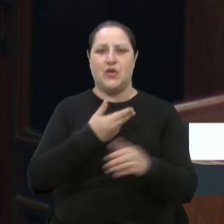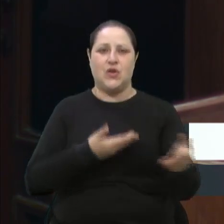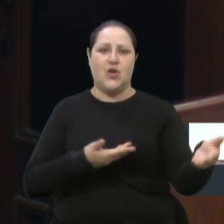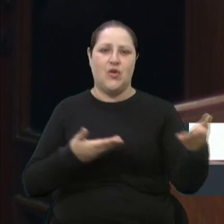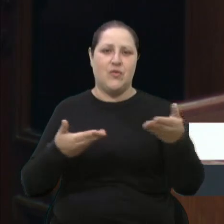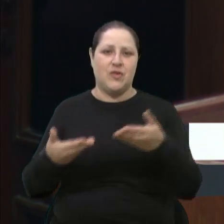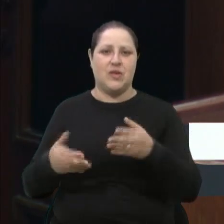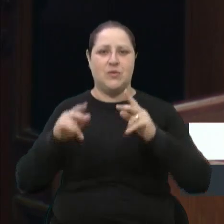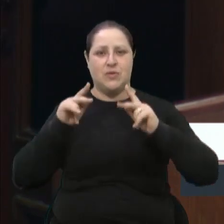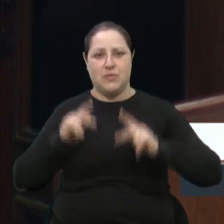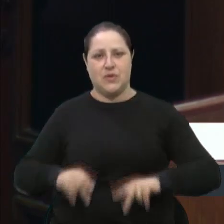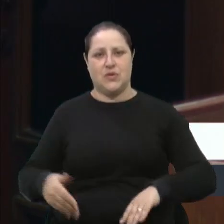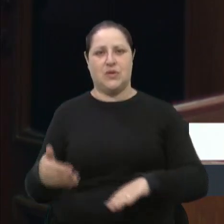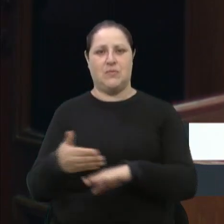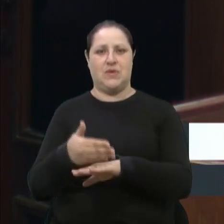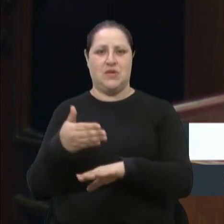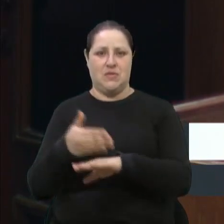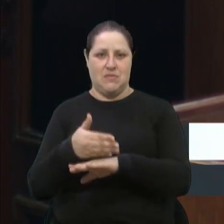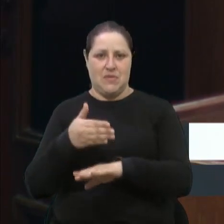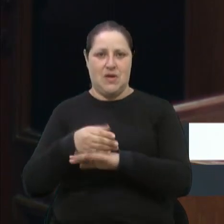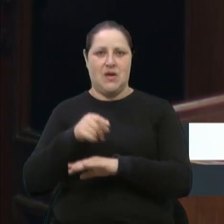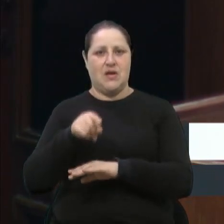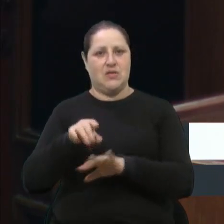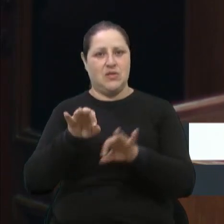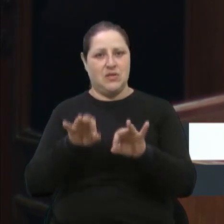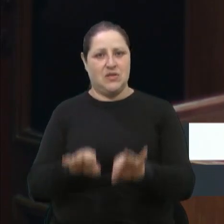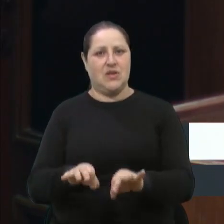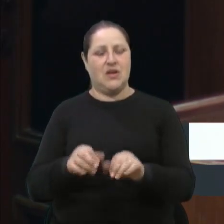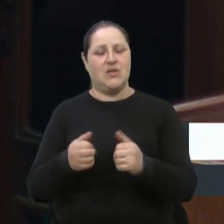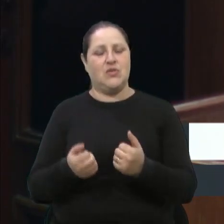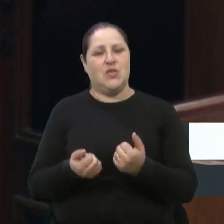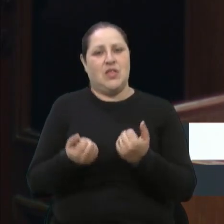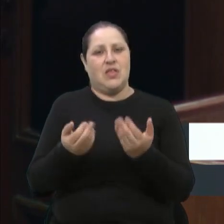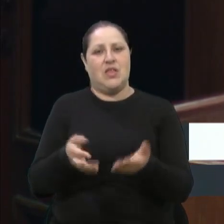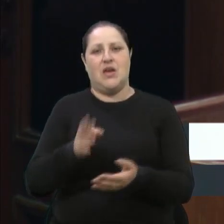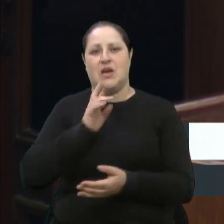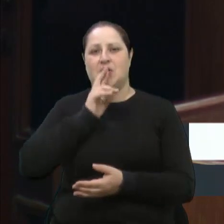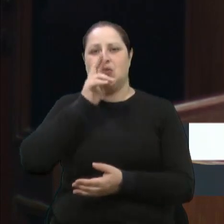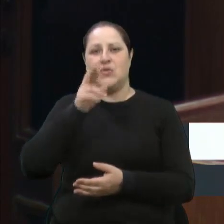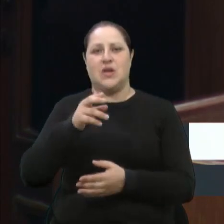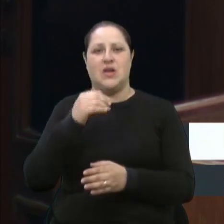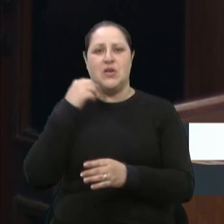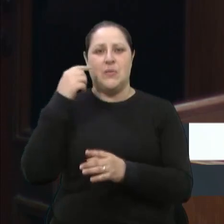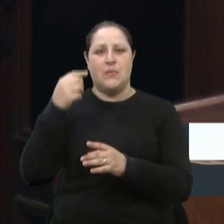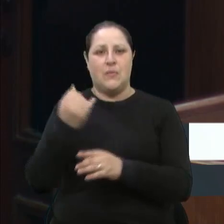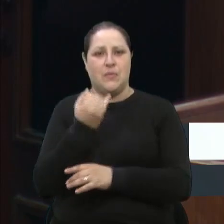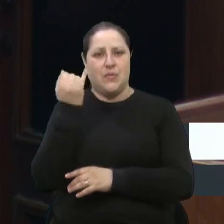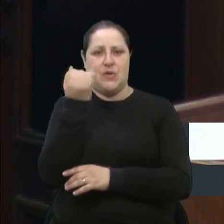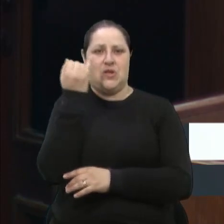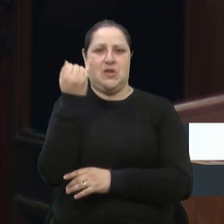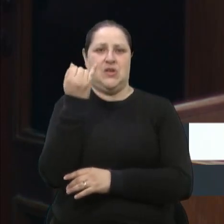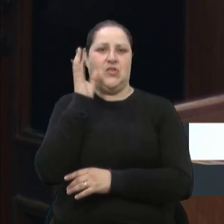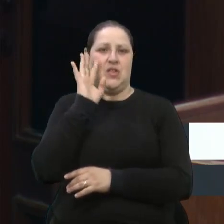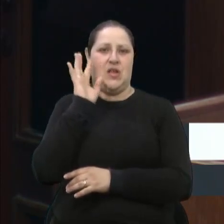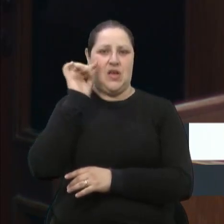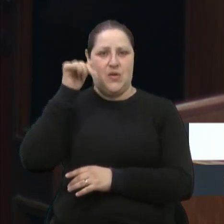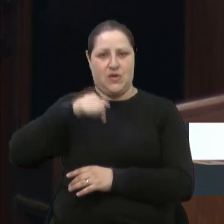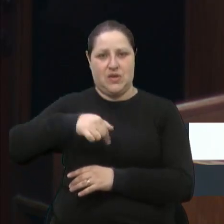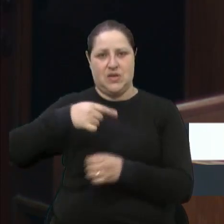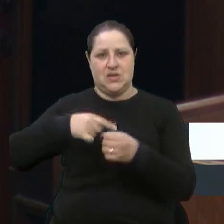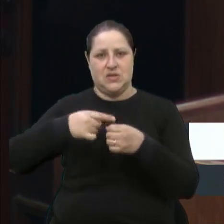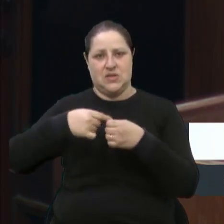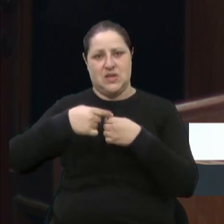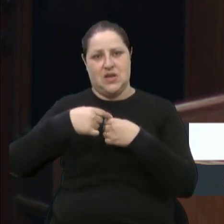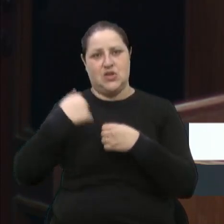para fazerem parte, isso, certamente, que dará um resultado tão importante, tão bacana para a nossa cidade e a gente realmente